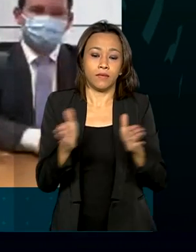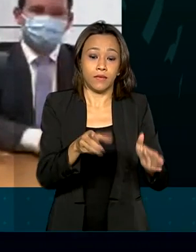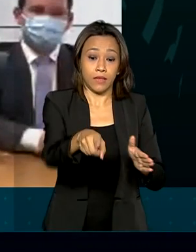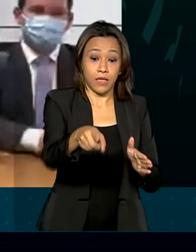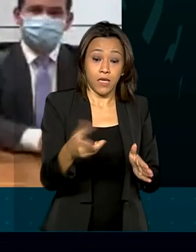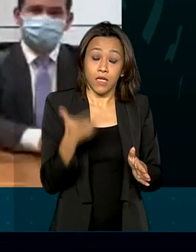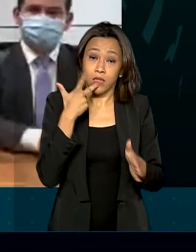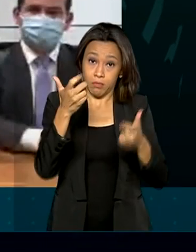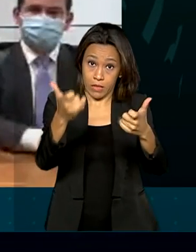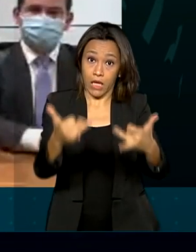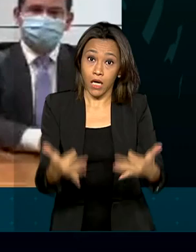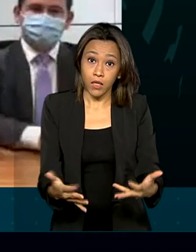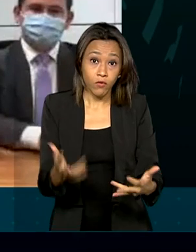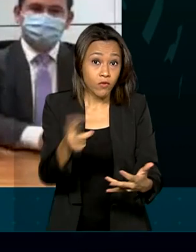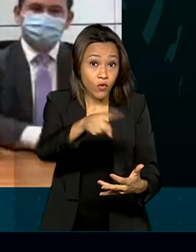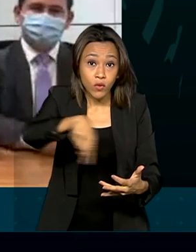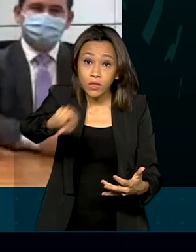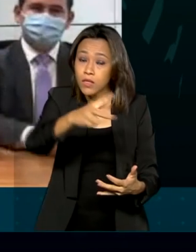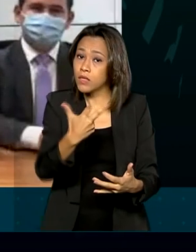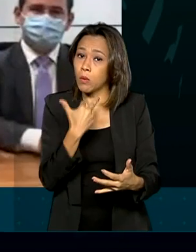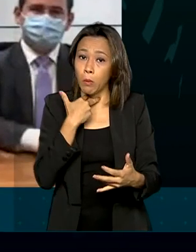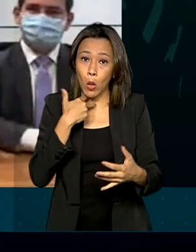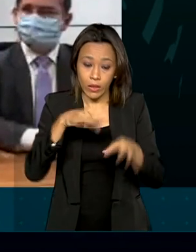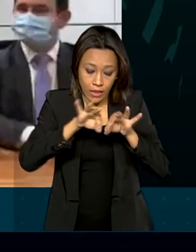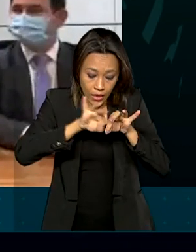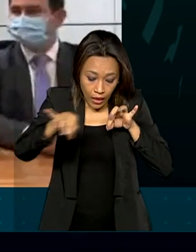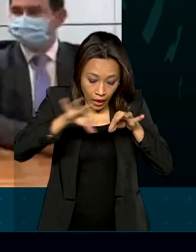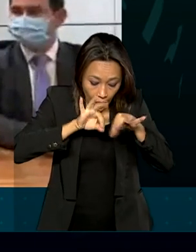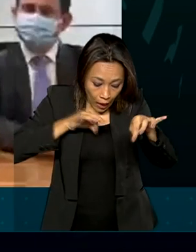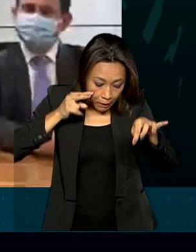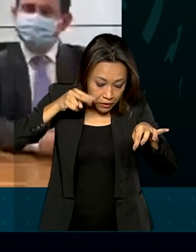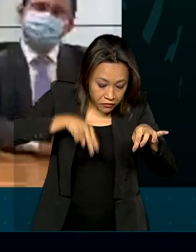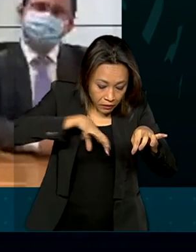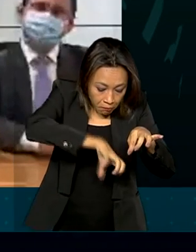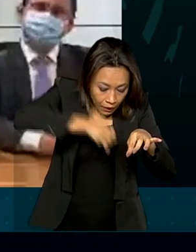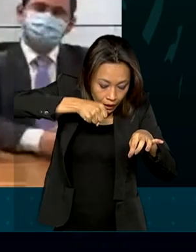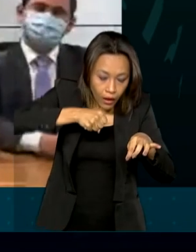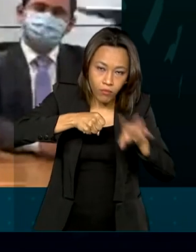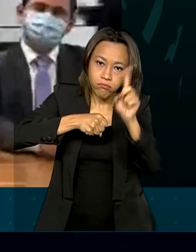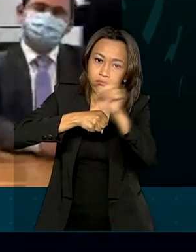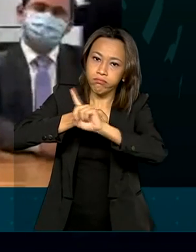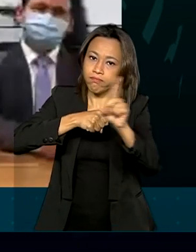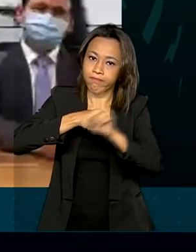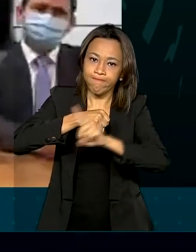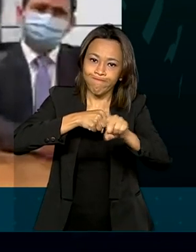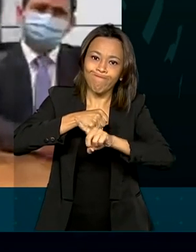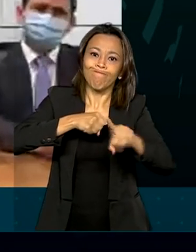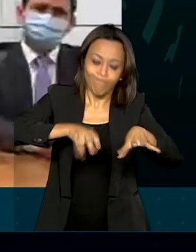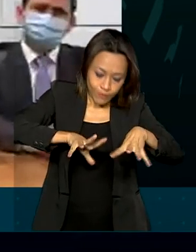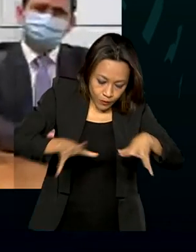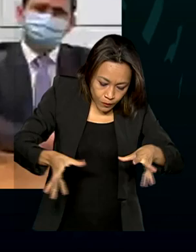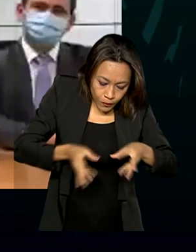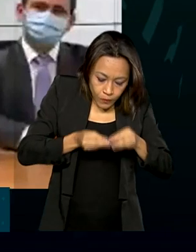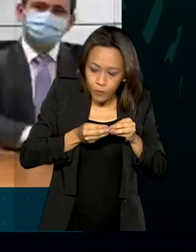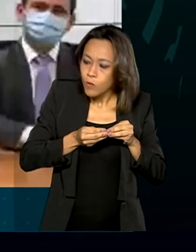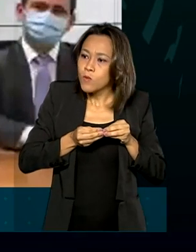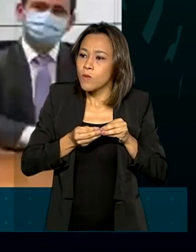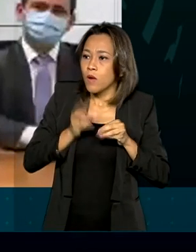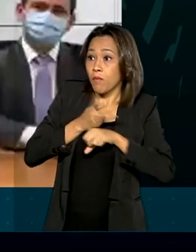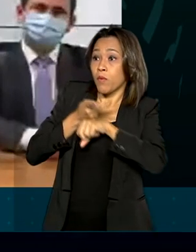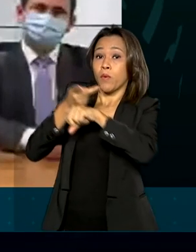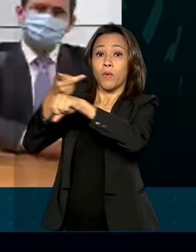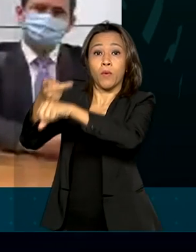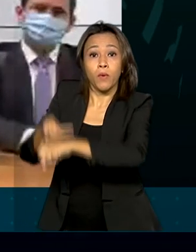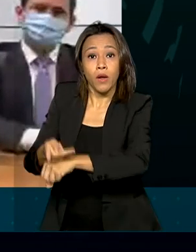ele não deve abrir, não deve manusear e procurar imediatamente ou uma unidade do Ministério da